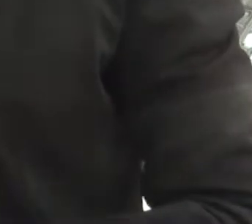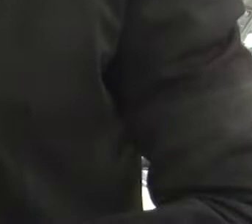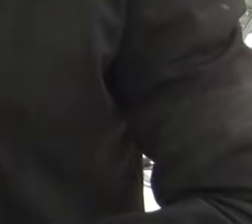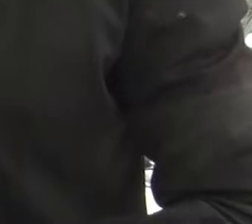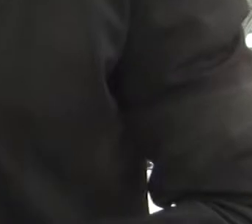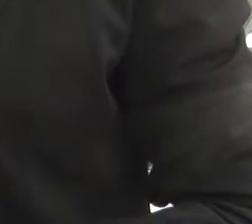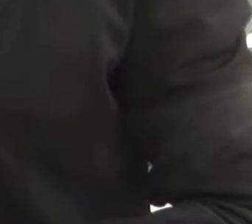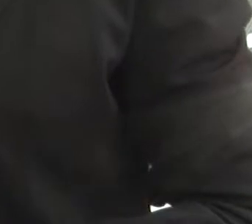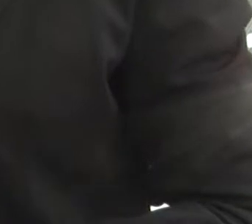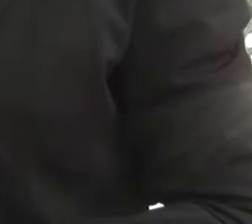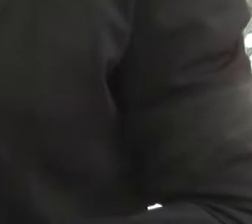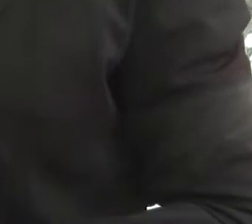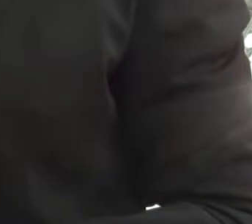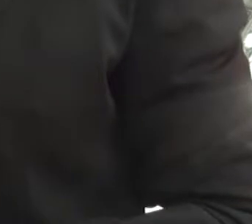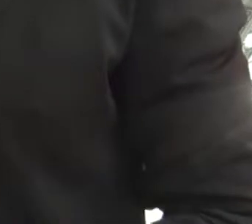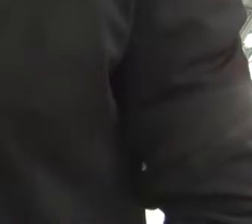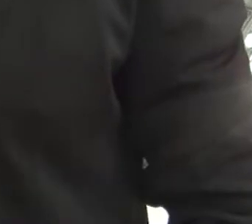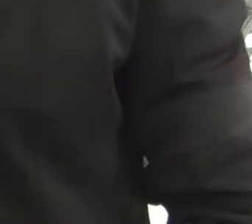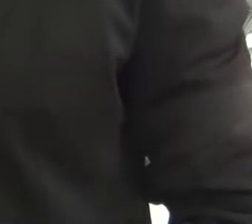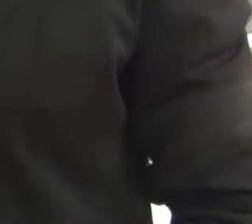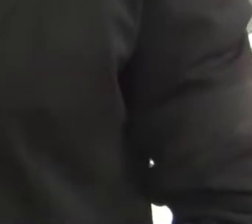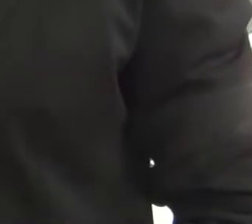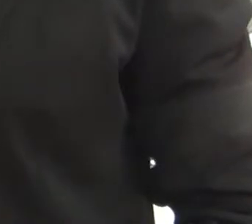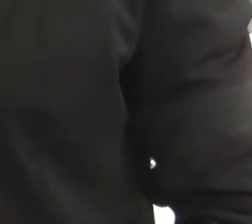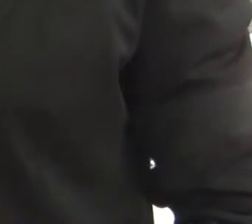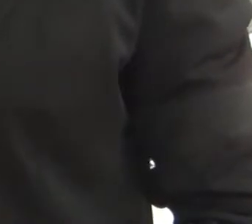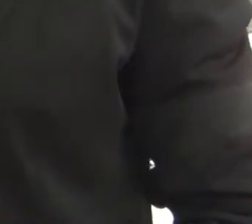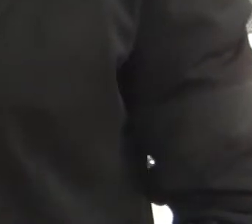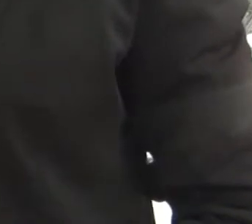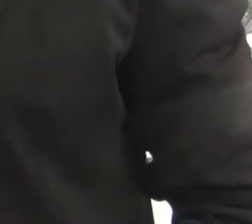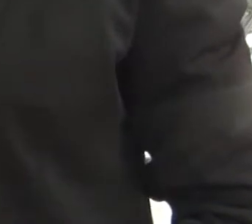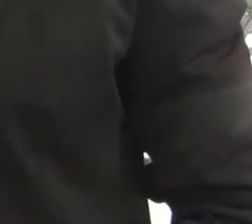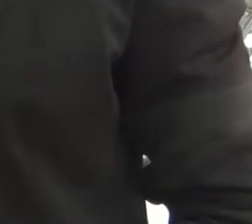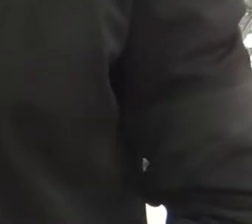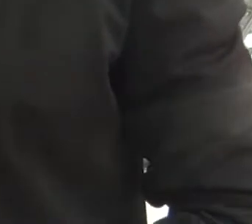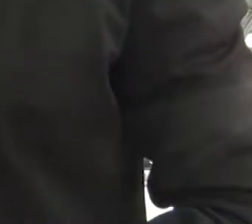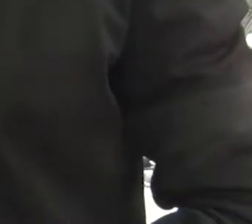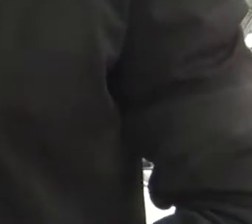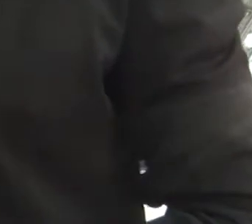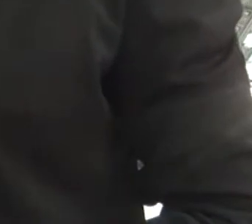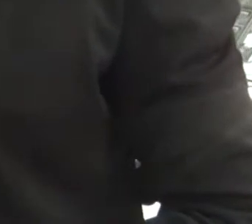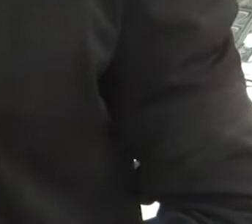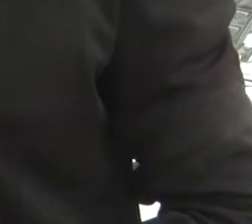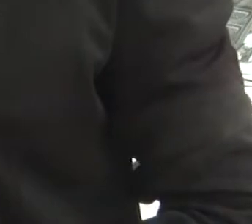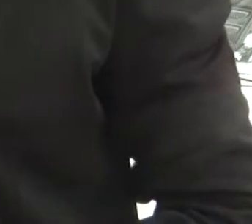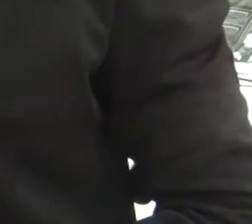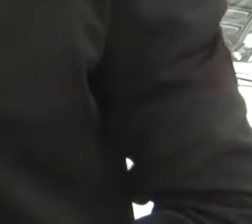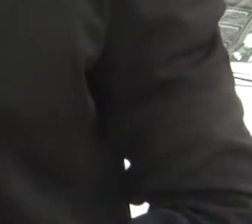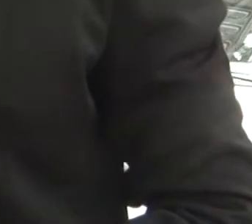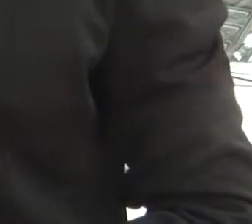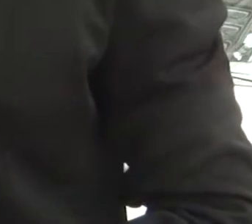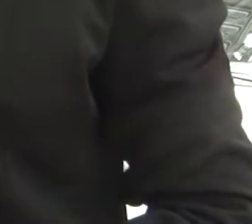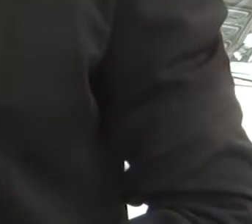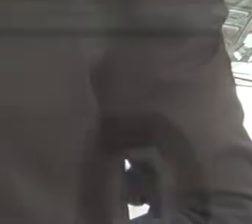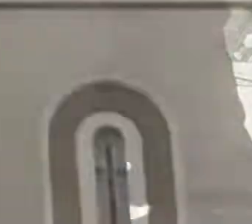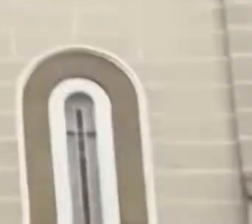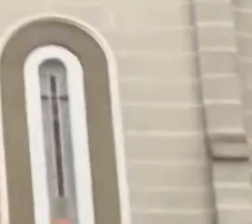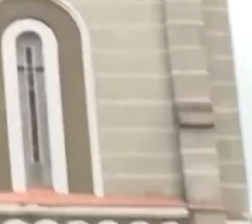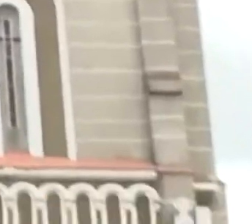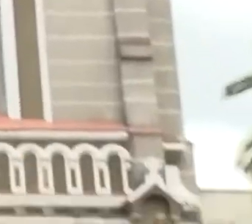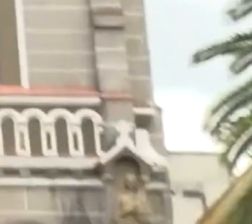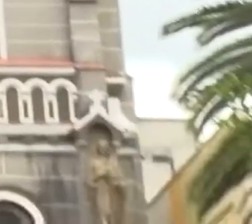criação da Arquidiocese de Passo Fundo aconteceu em 2011, recebendo o status de Catedral Metropolitana.